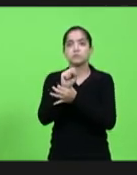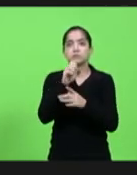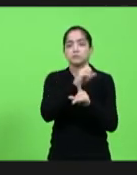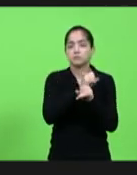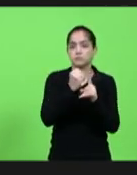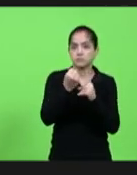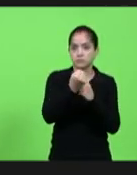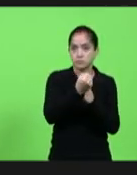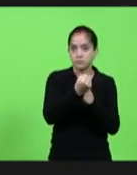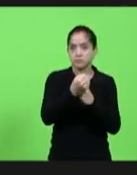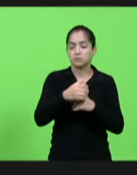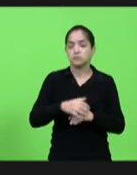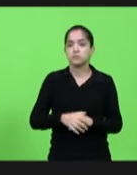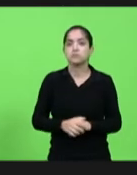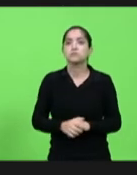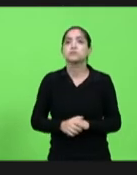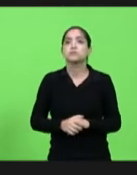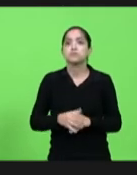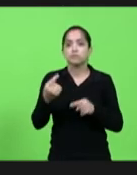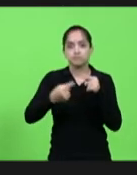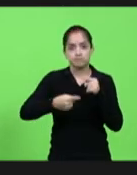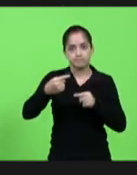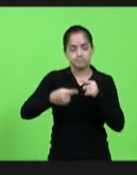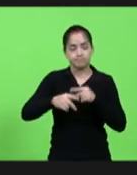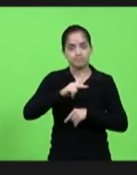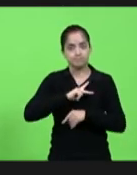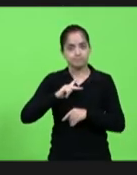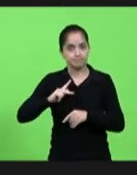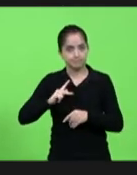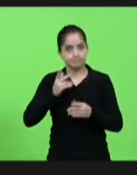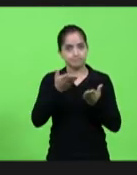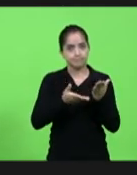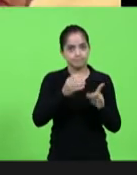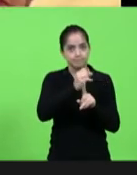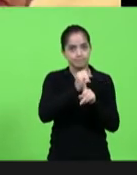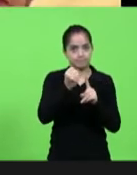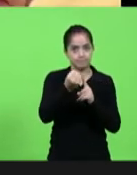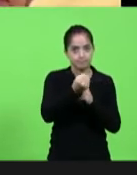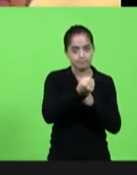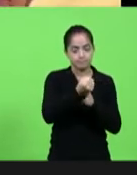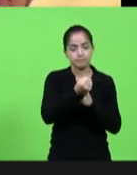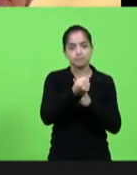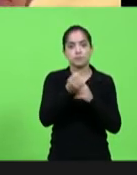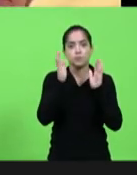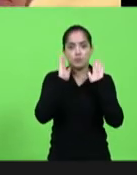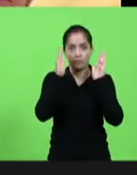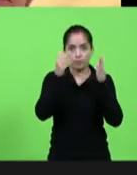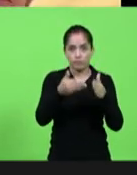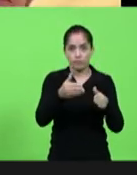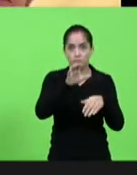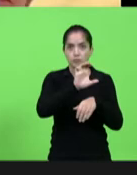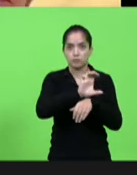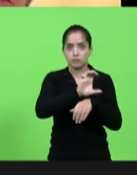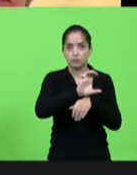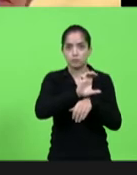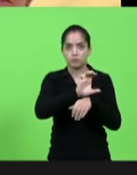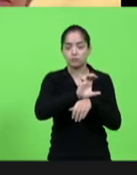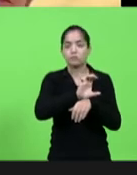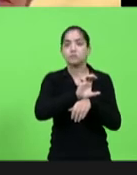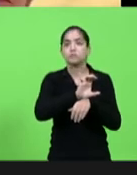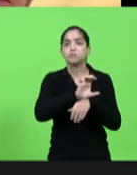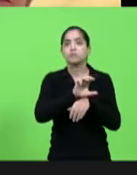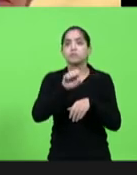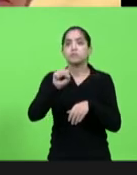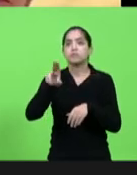Parlamentar em Defesa da Política Pública de Assistência Social, Fórum Estadual dos Usuários dos